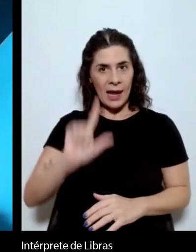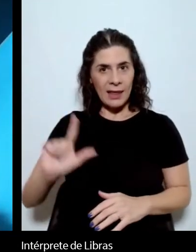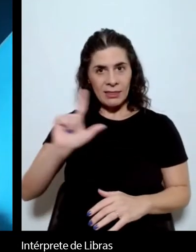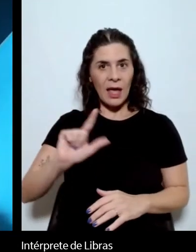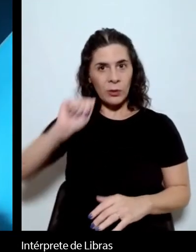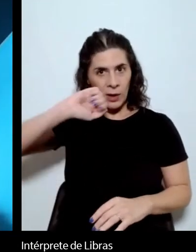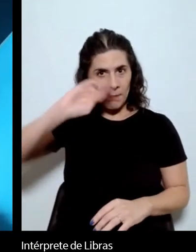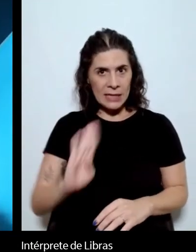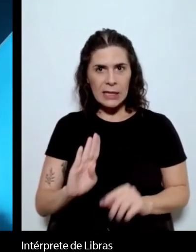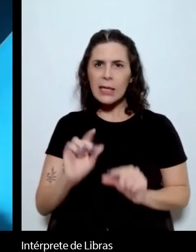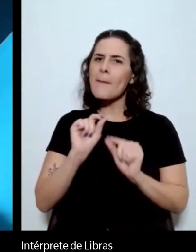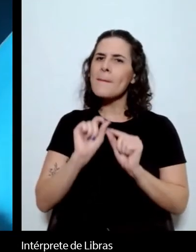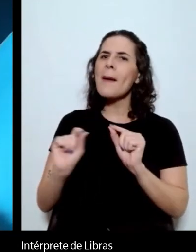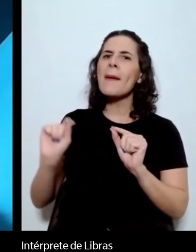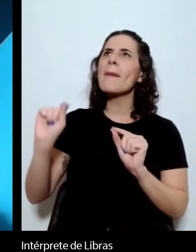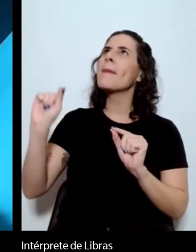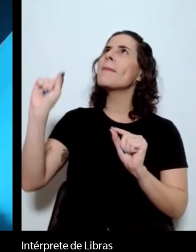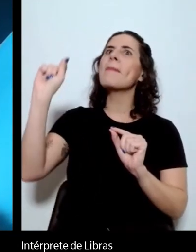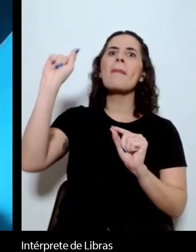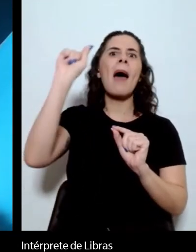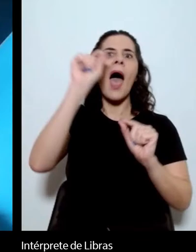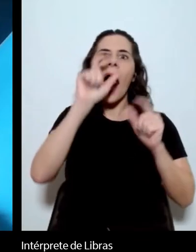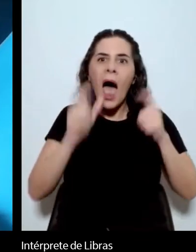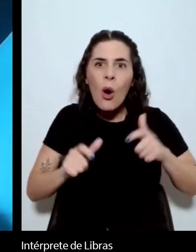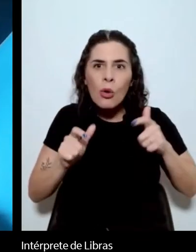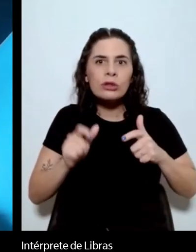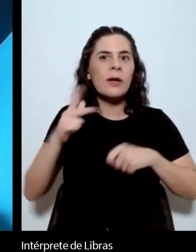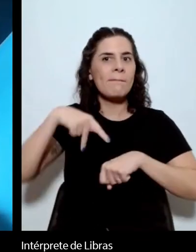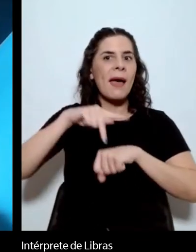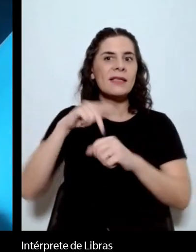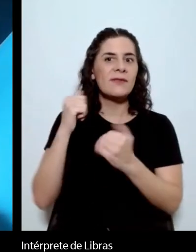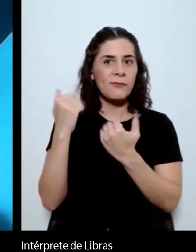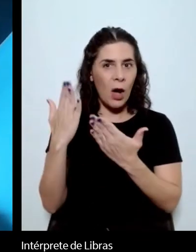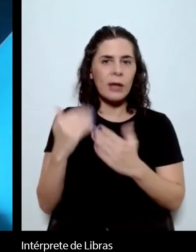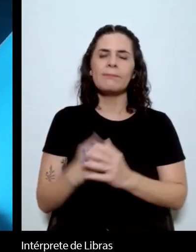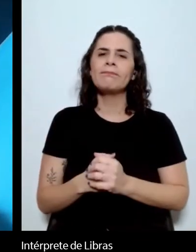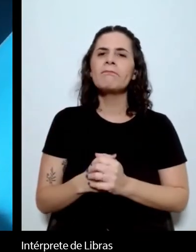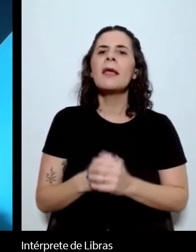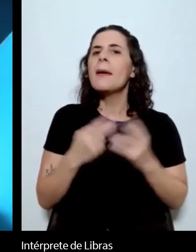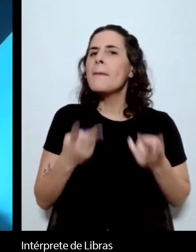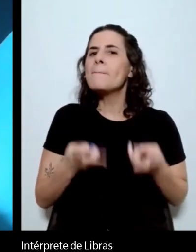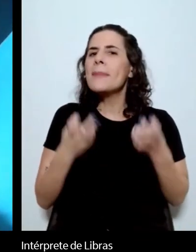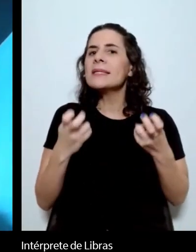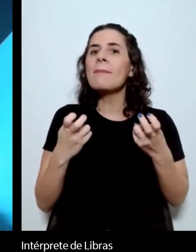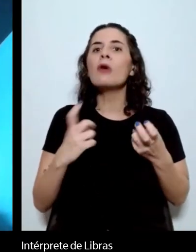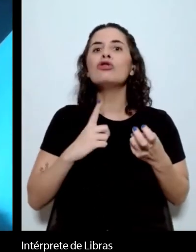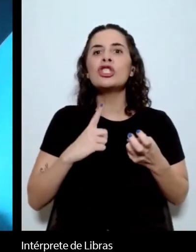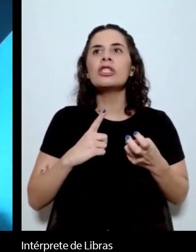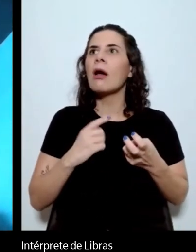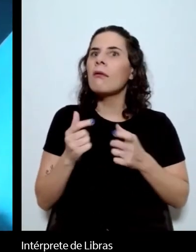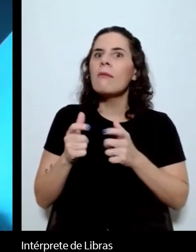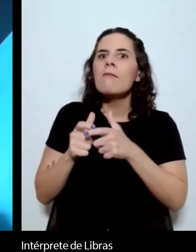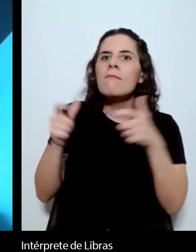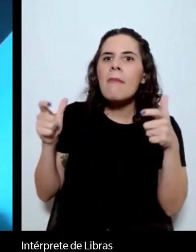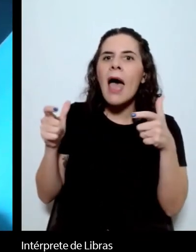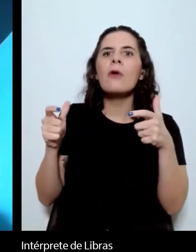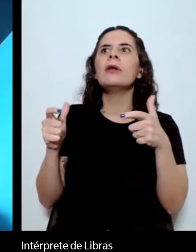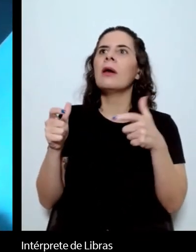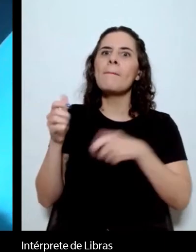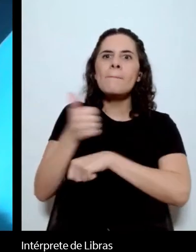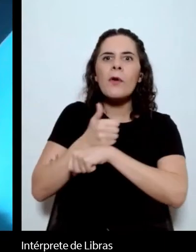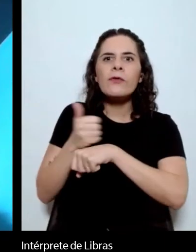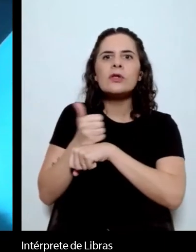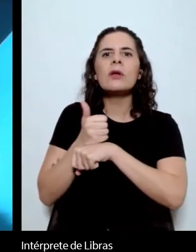no exterior, nos eventos anteriores havia uma presença majoritária de profissionais dedicados ao estudo da literatura